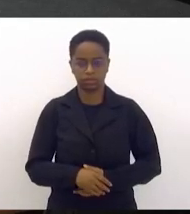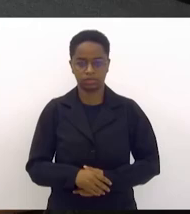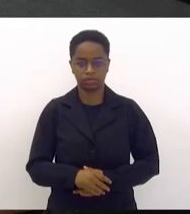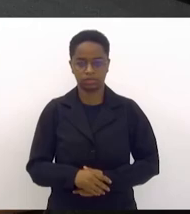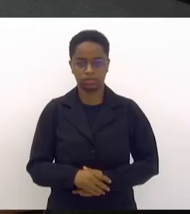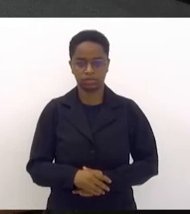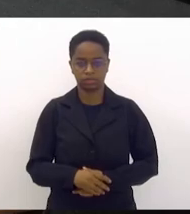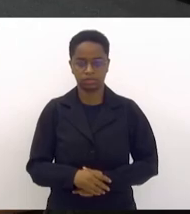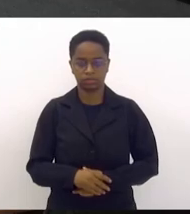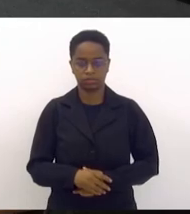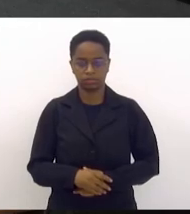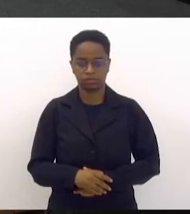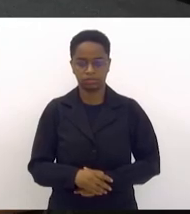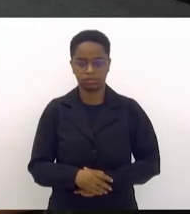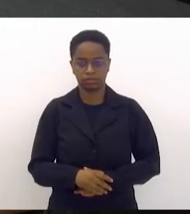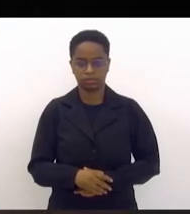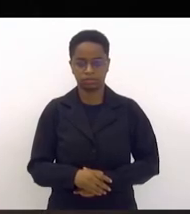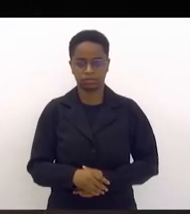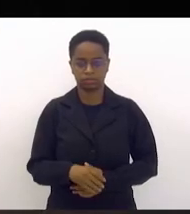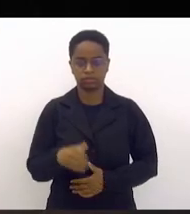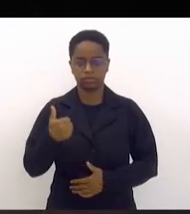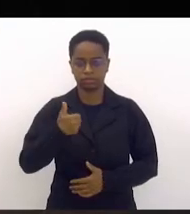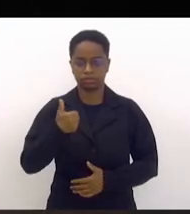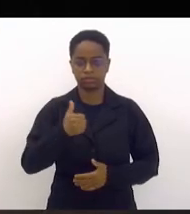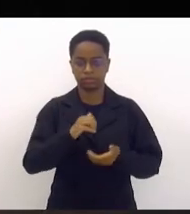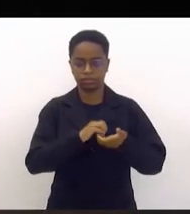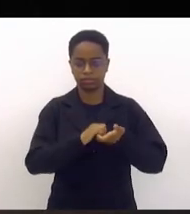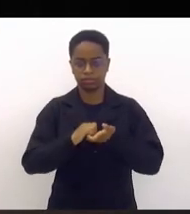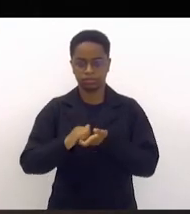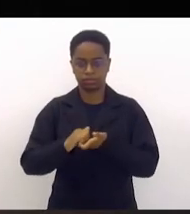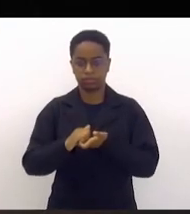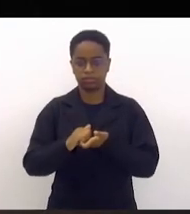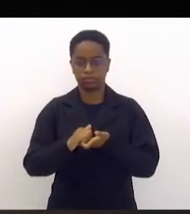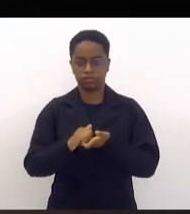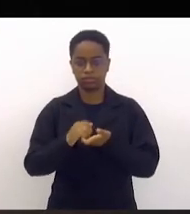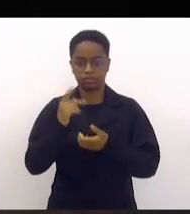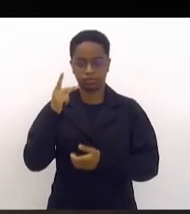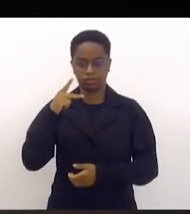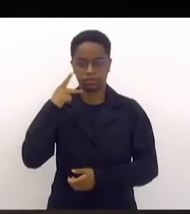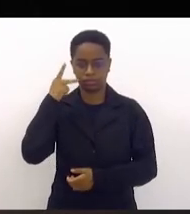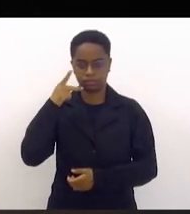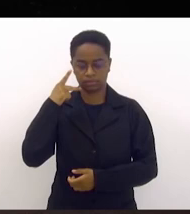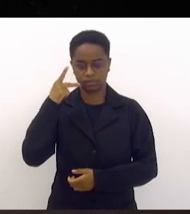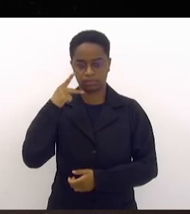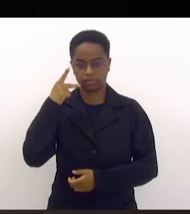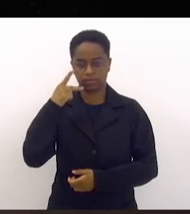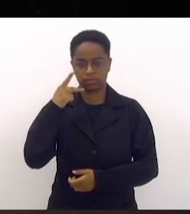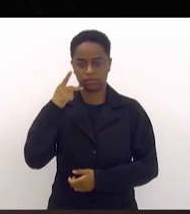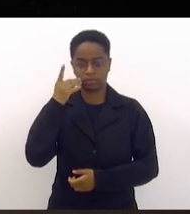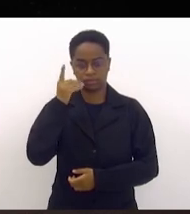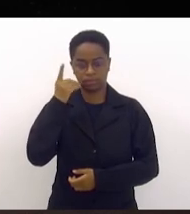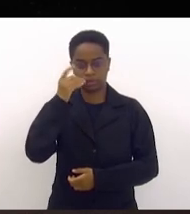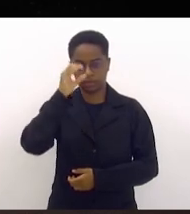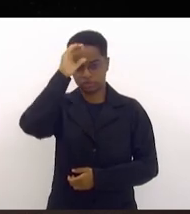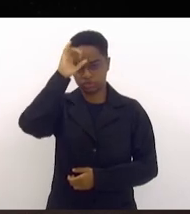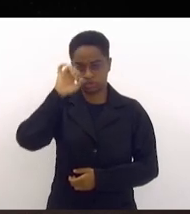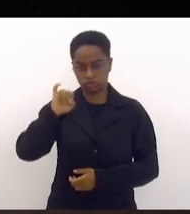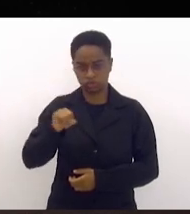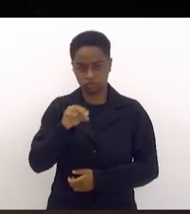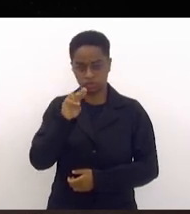Primeiro, saudar a nossa querida presidenta, deputada Tia Ju,